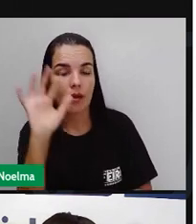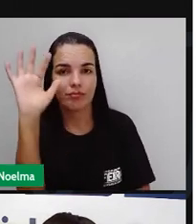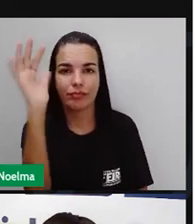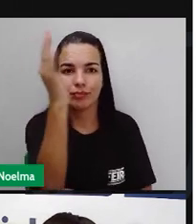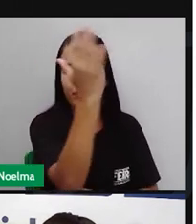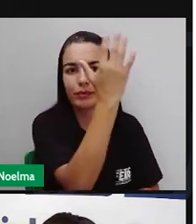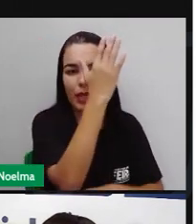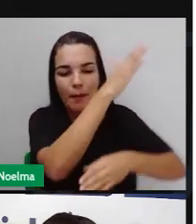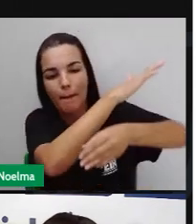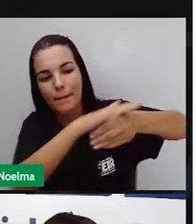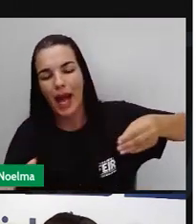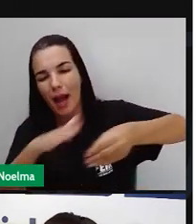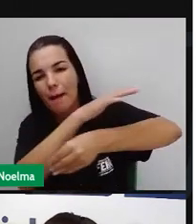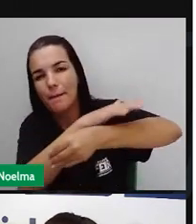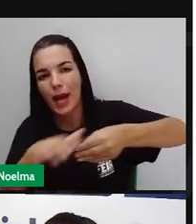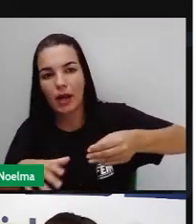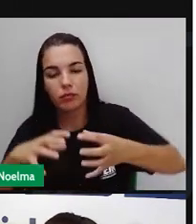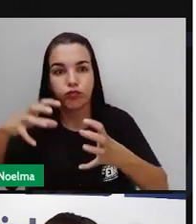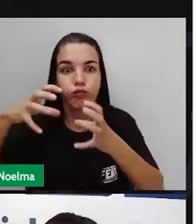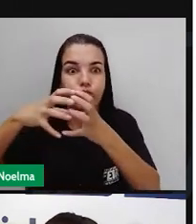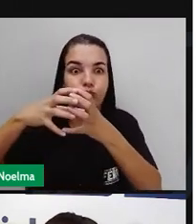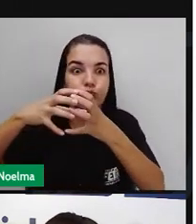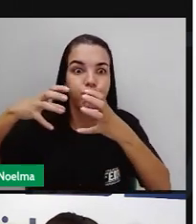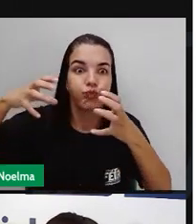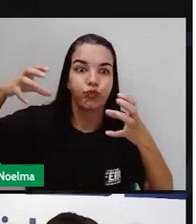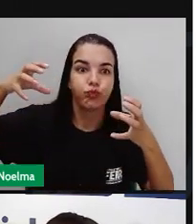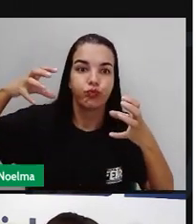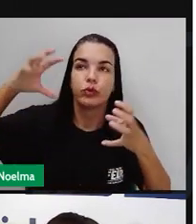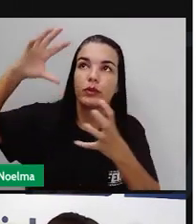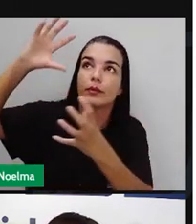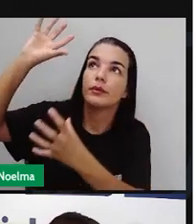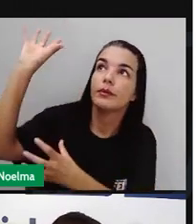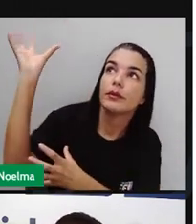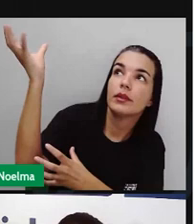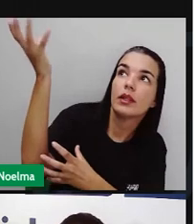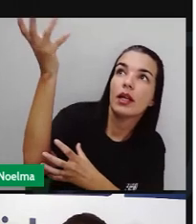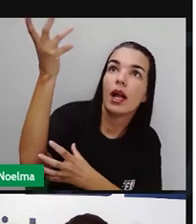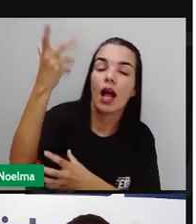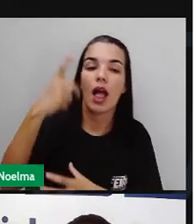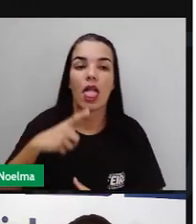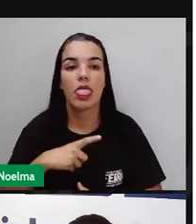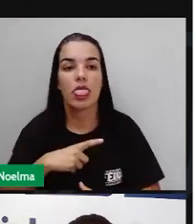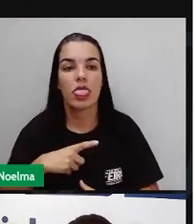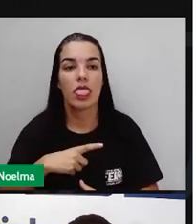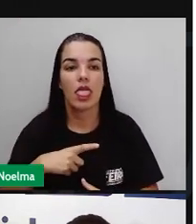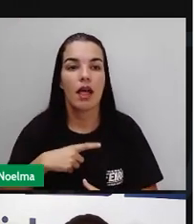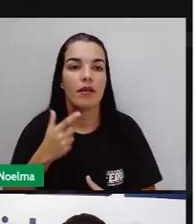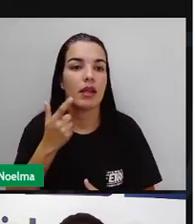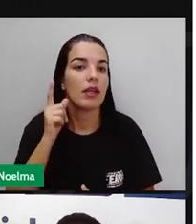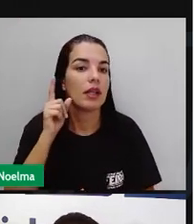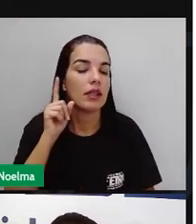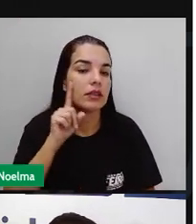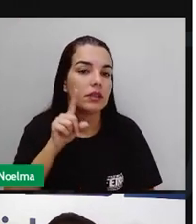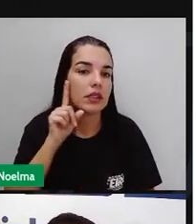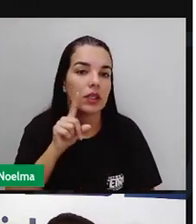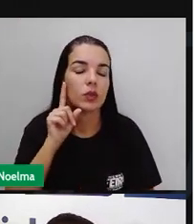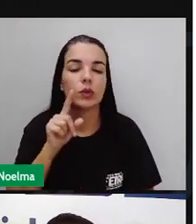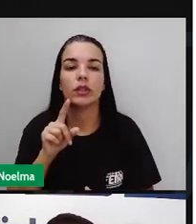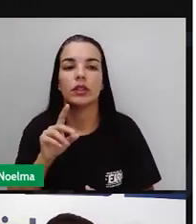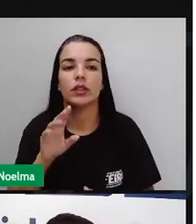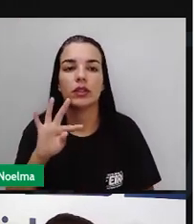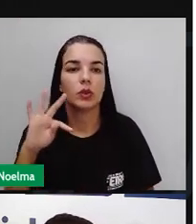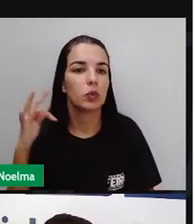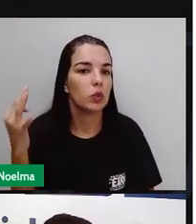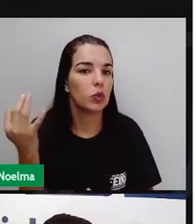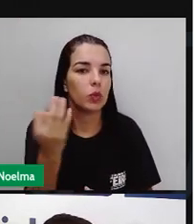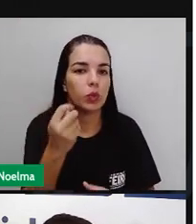evidente e o buraco da camada de ozônio ganha repercussão internacional uma vez que houve o desmatamento